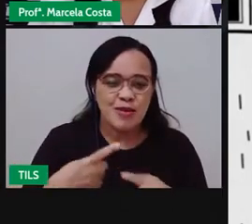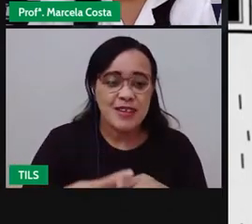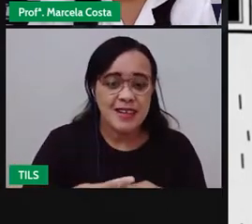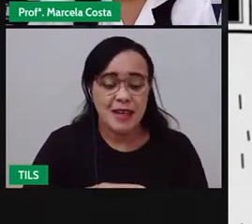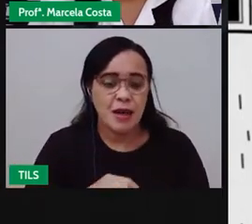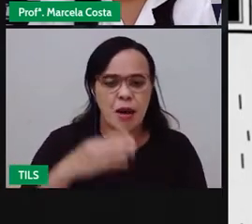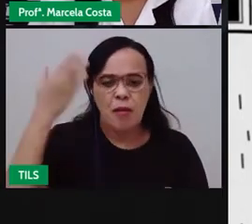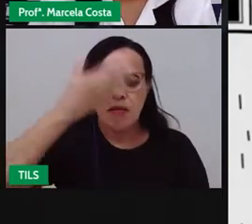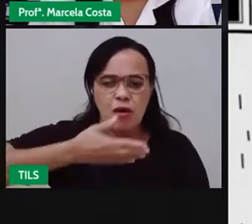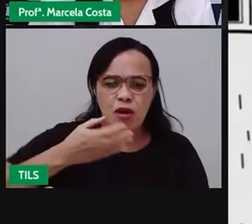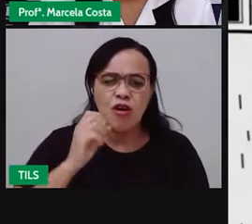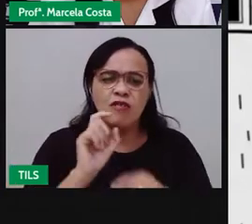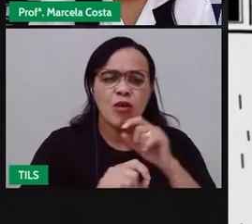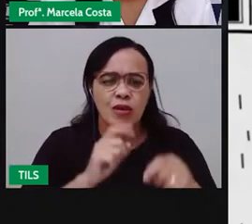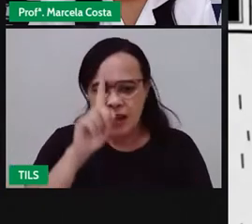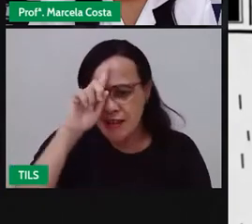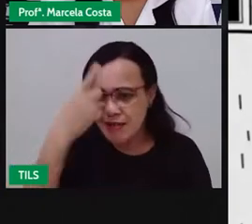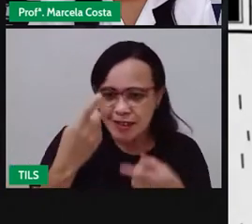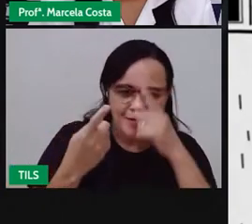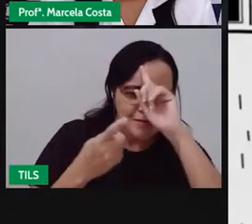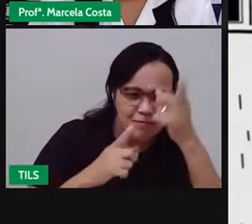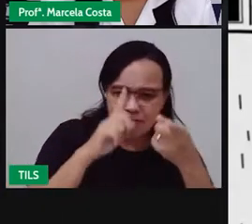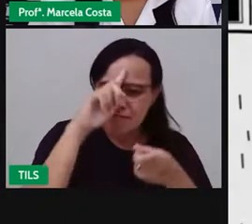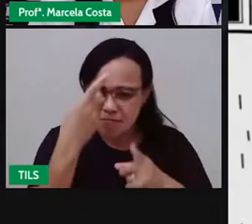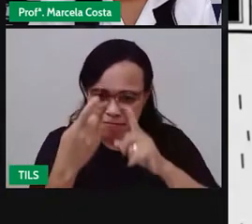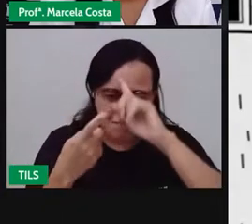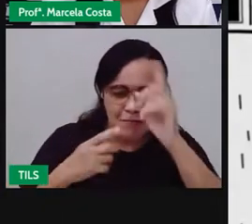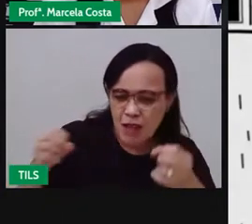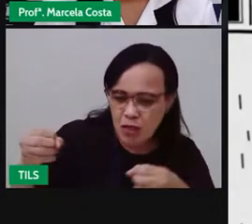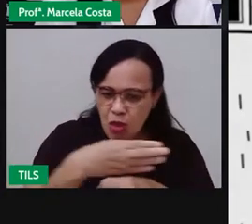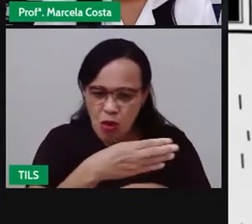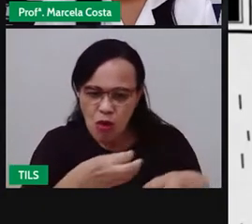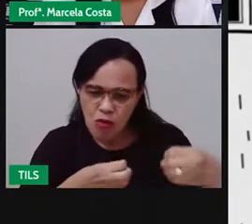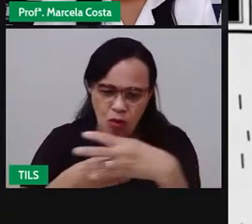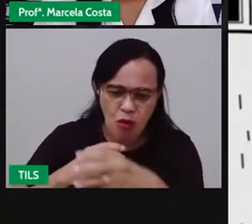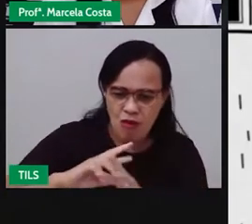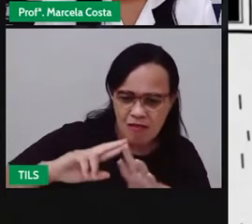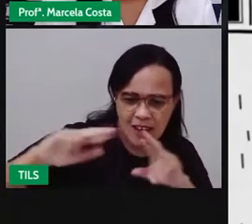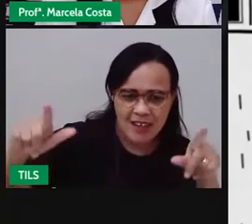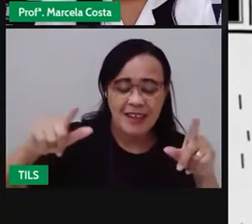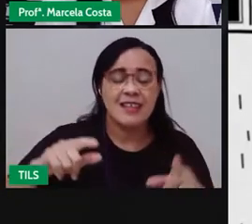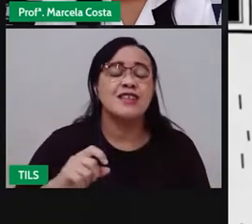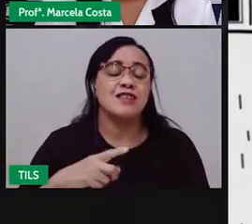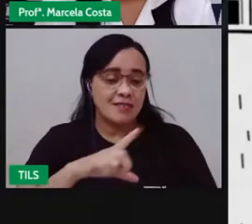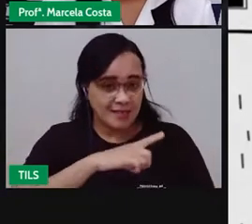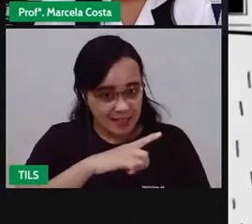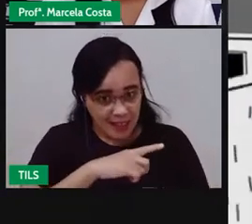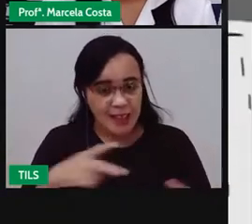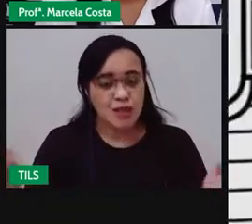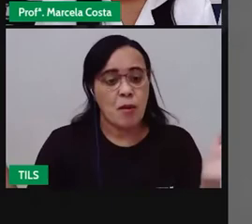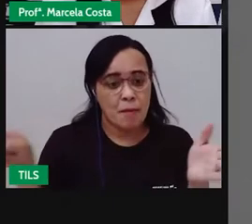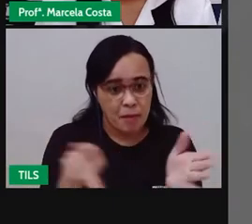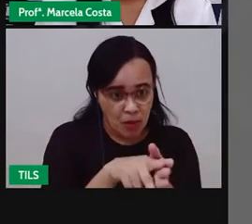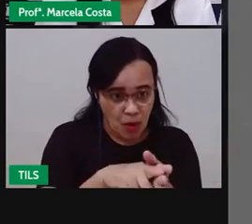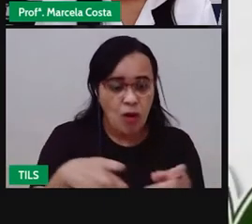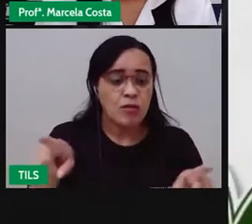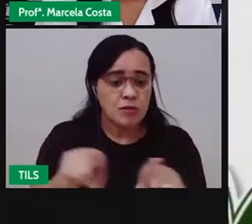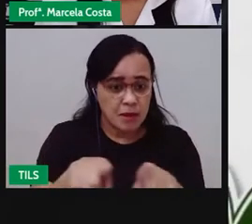artístico que o teatro de bonecos representa, essa expressão foi considerada patrimônio imaterial.